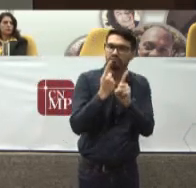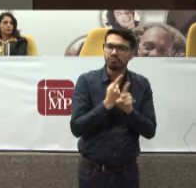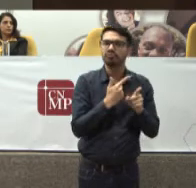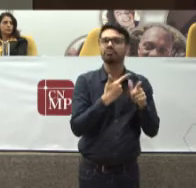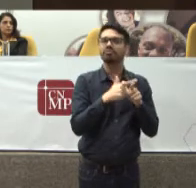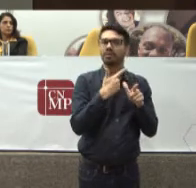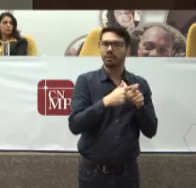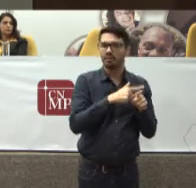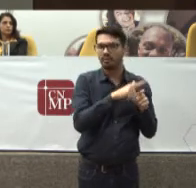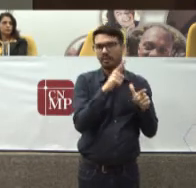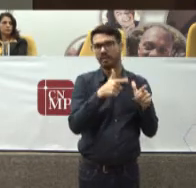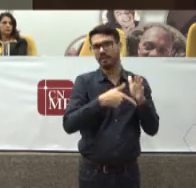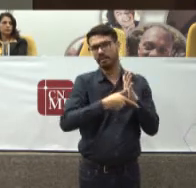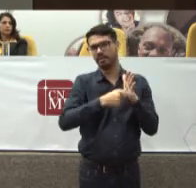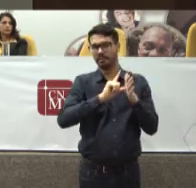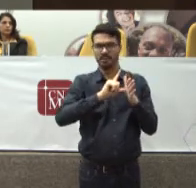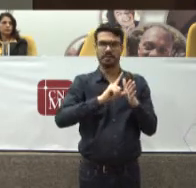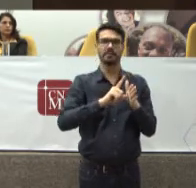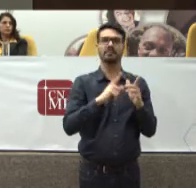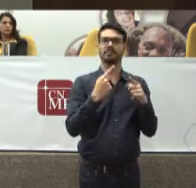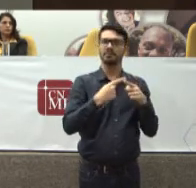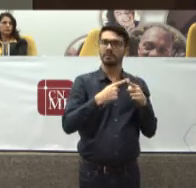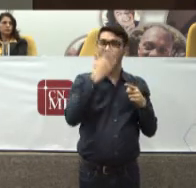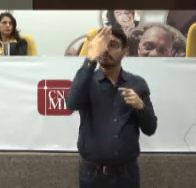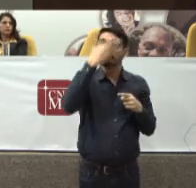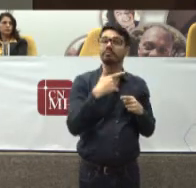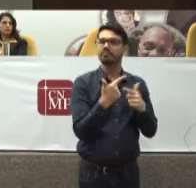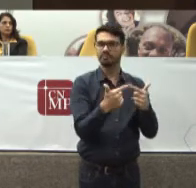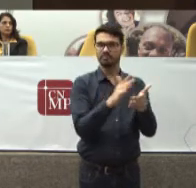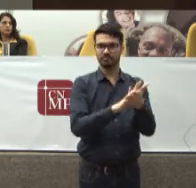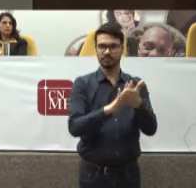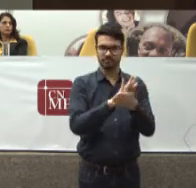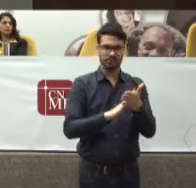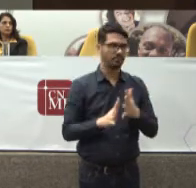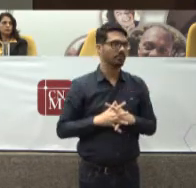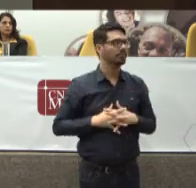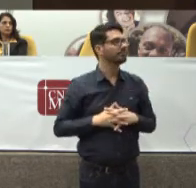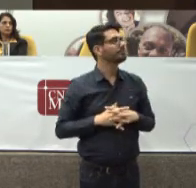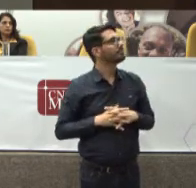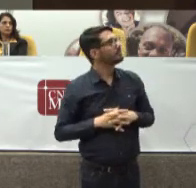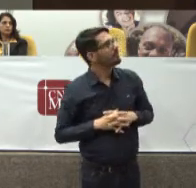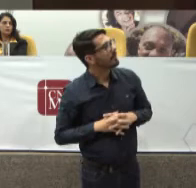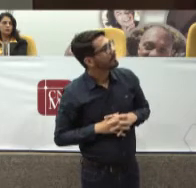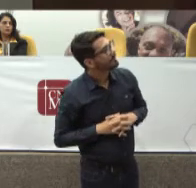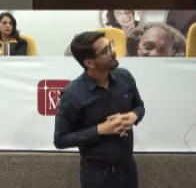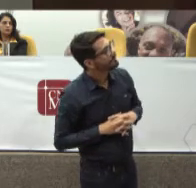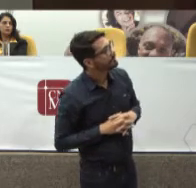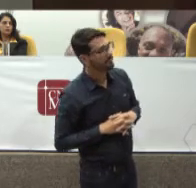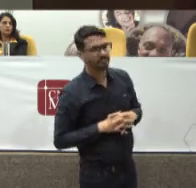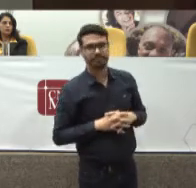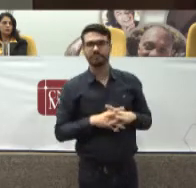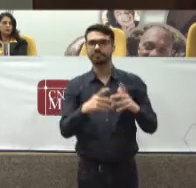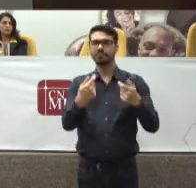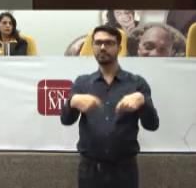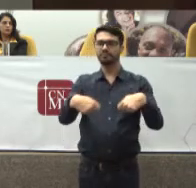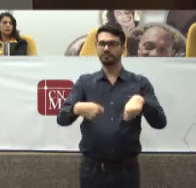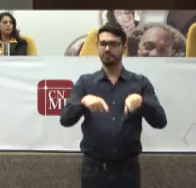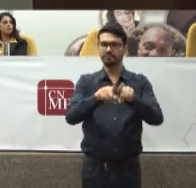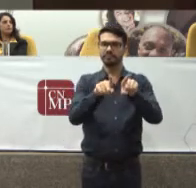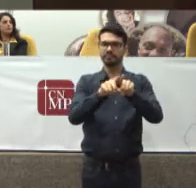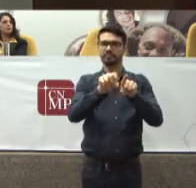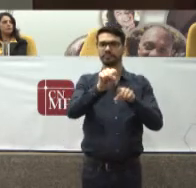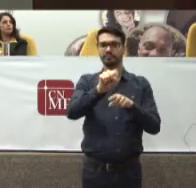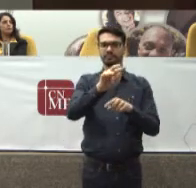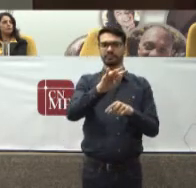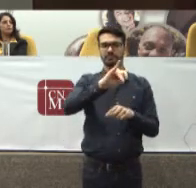motivos Pelos quais Algumas prestações Não são prestadas Nós precisamos Que o Supremo Tribunal Federal Isso tem sido